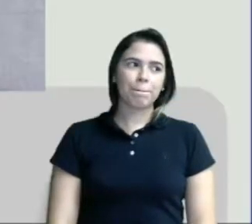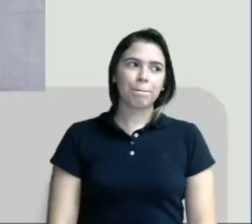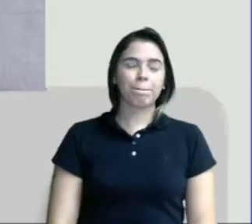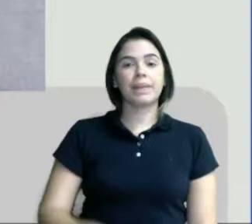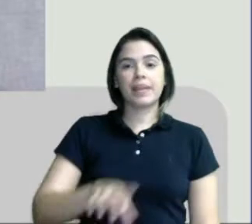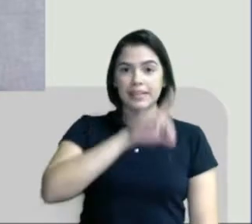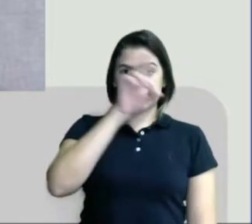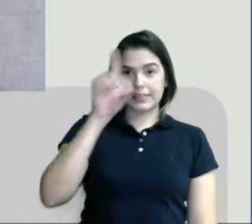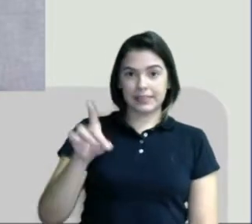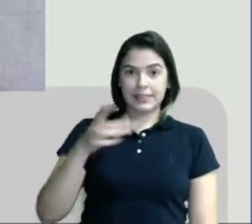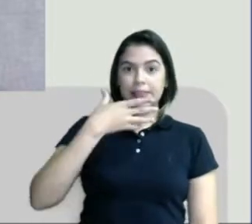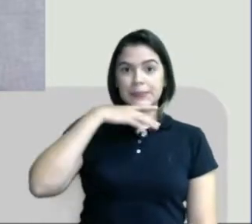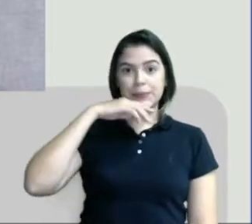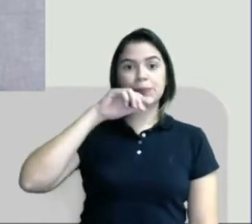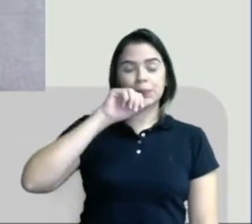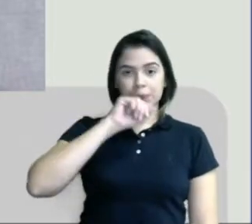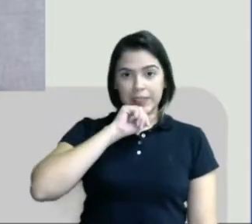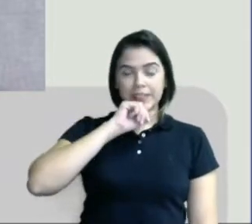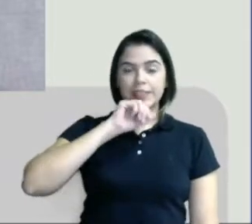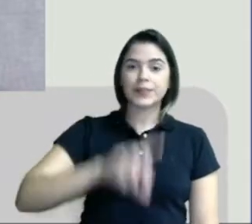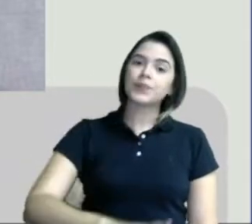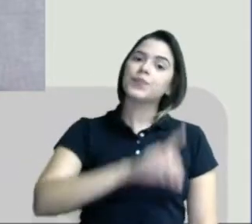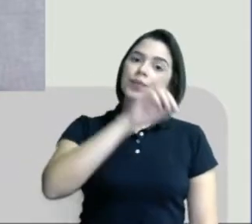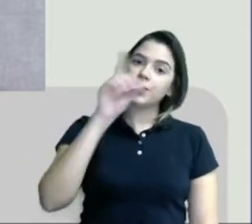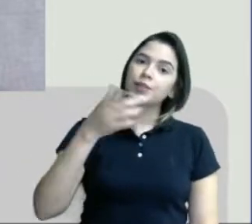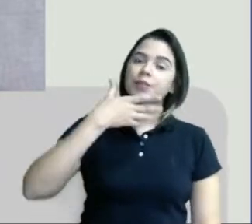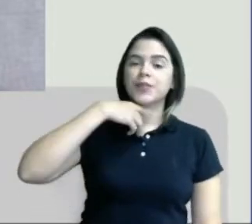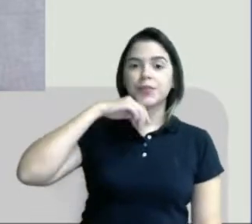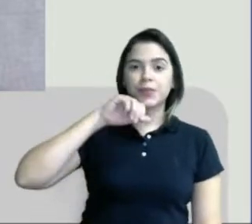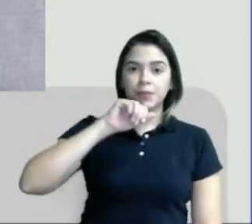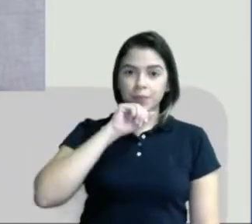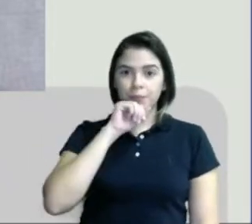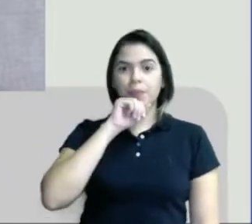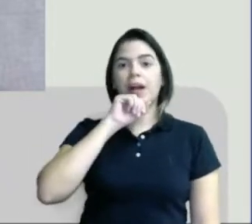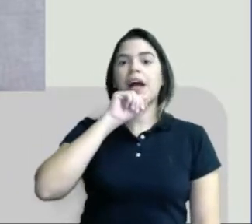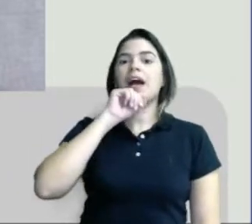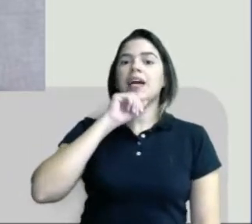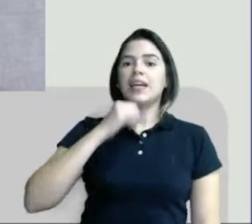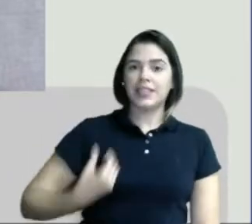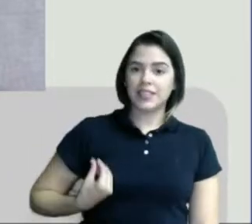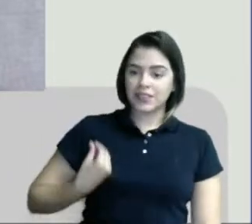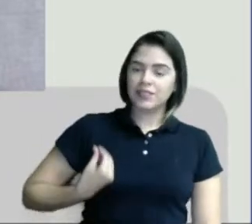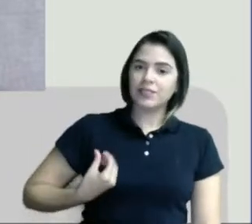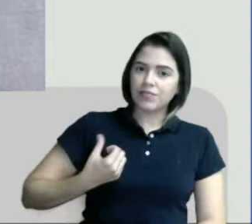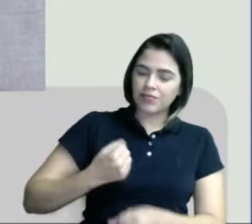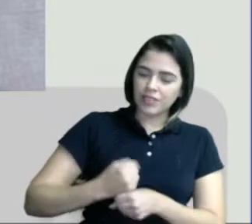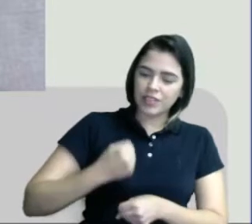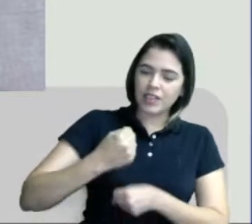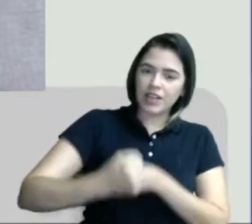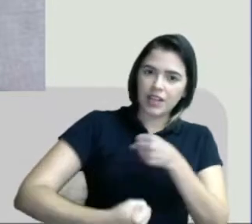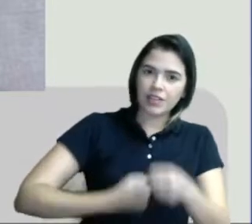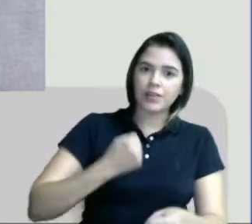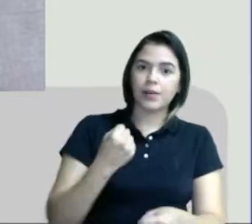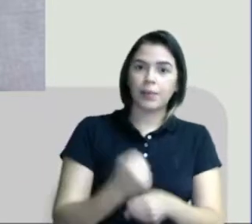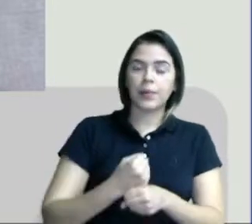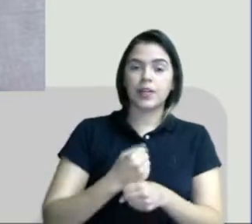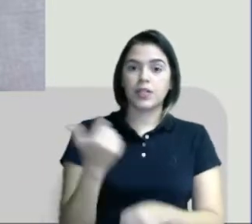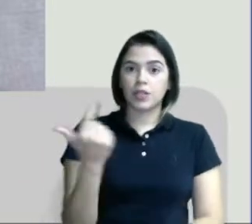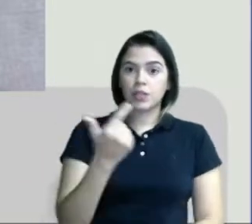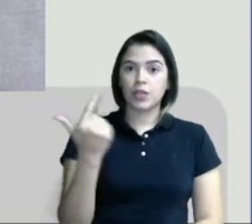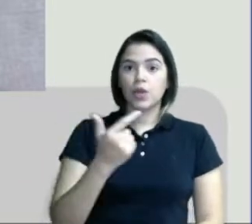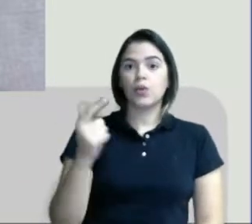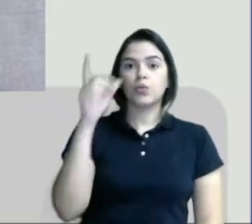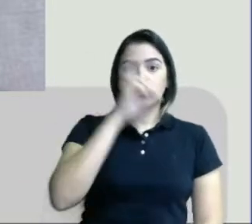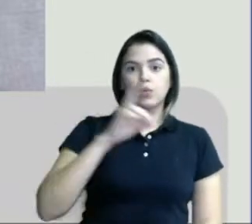Dia dos pais. O dia dos pais é comemorado anualmente no segundo domingo de